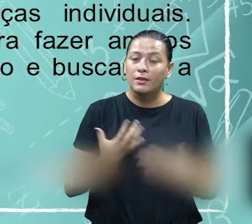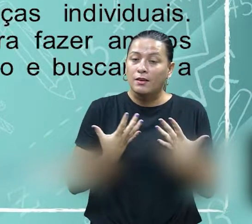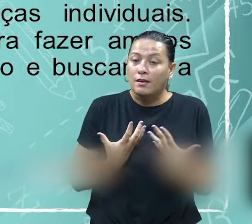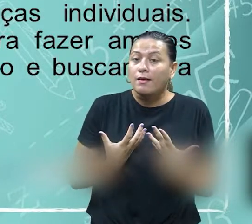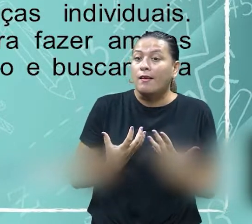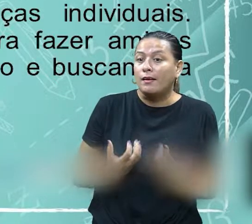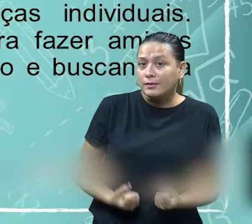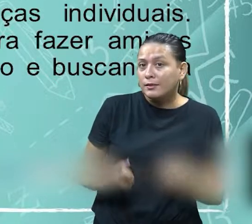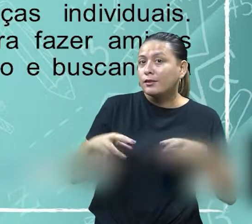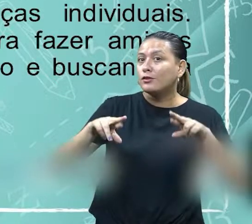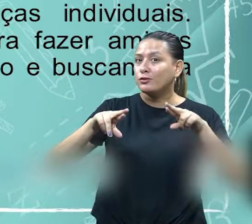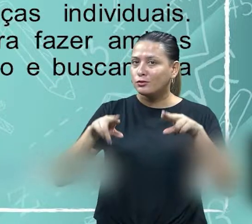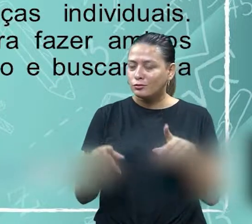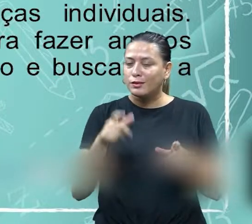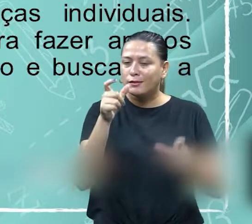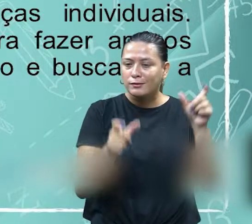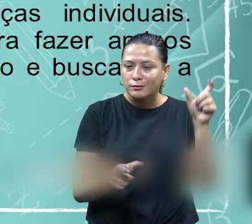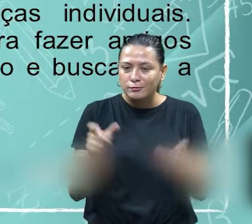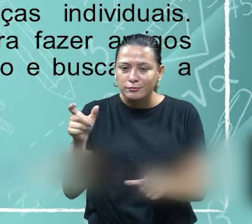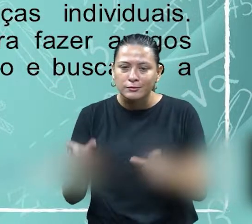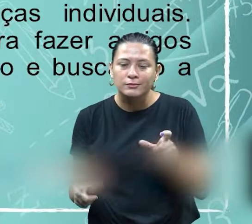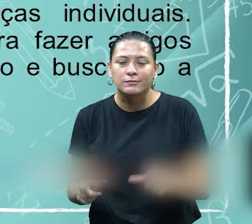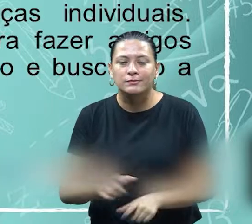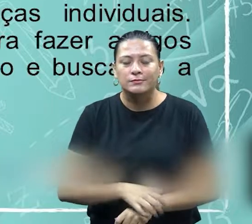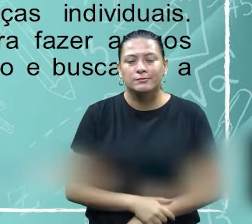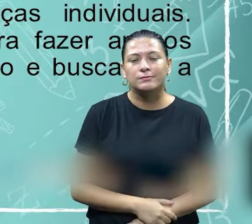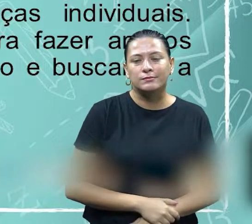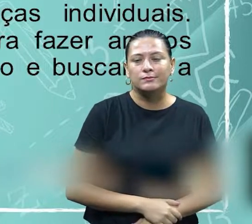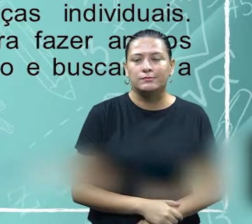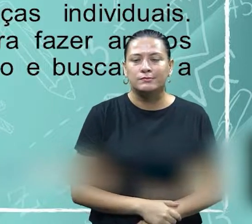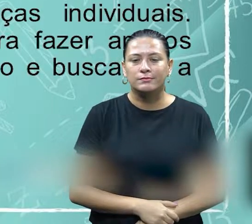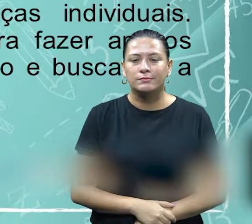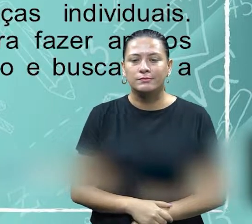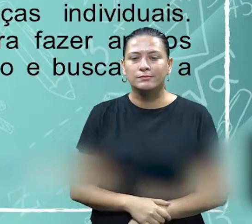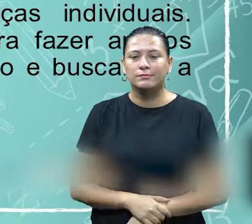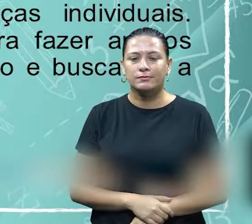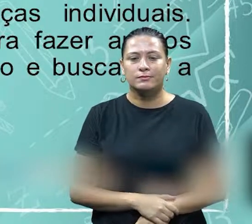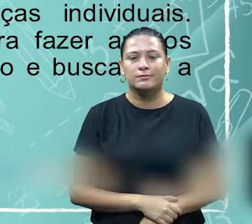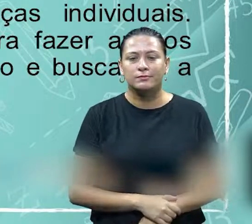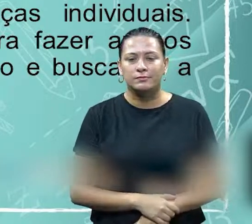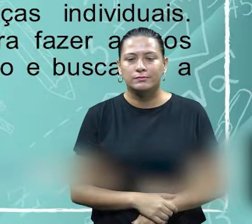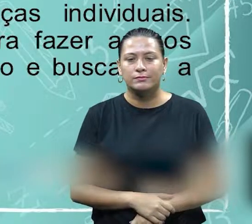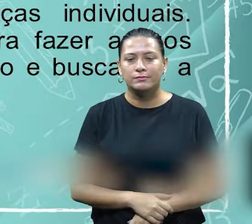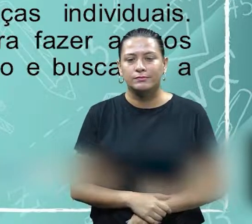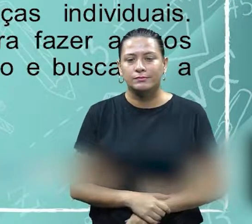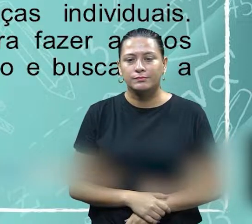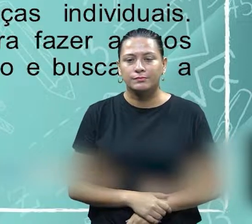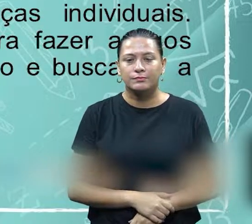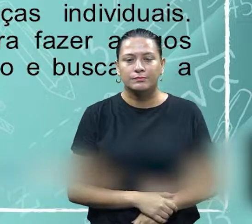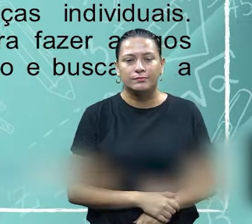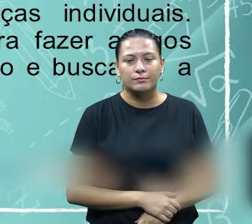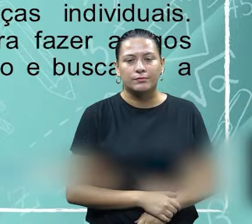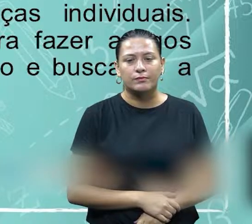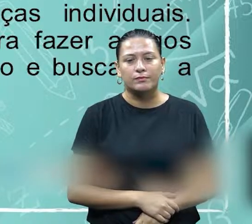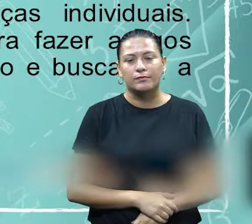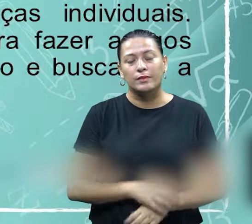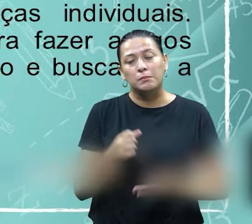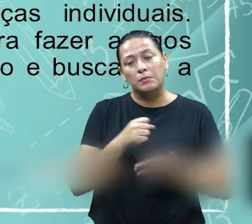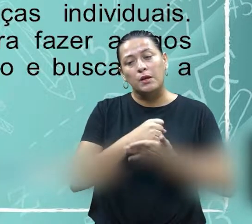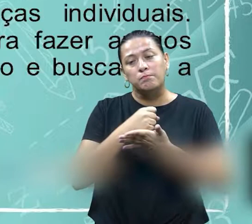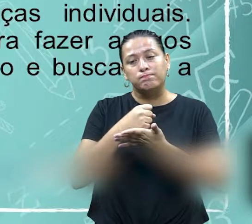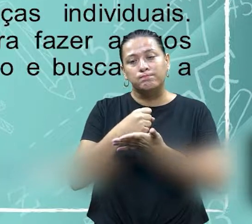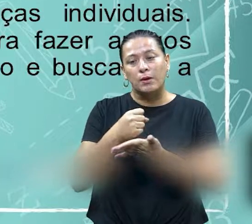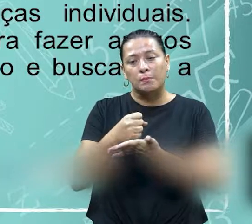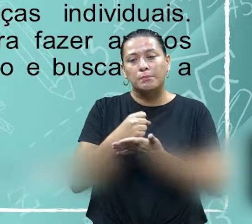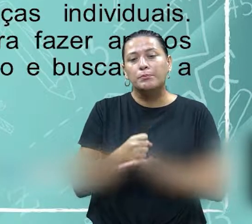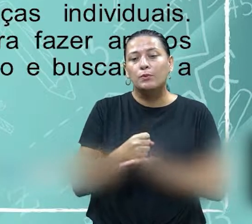bem as diferenças, principalmente as diferenças individuais. Para obter apoio,